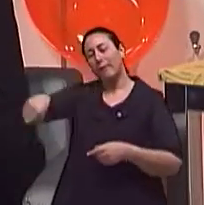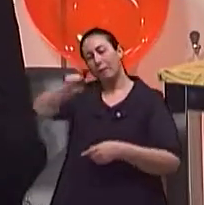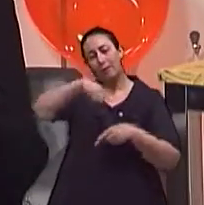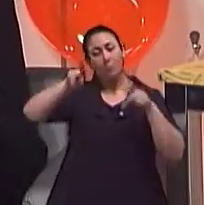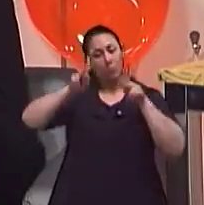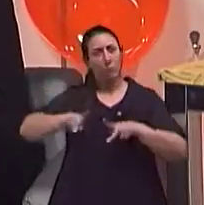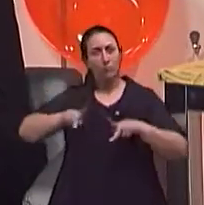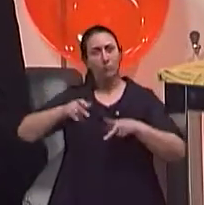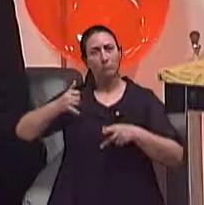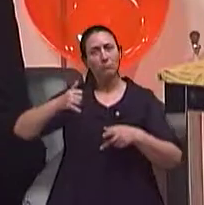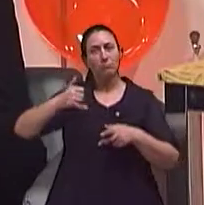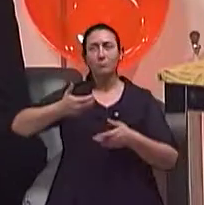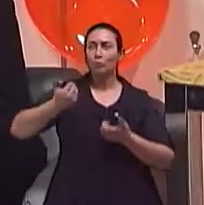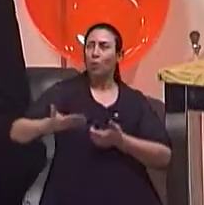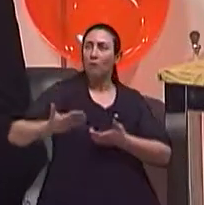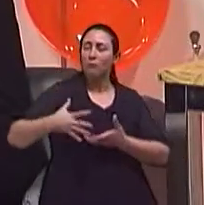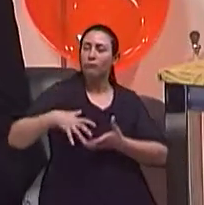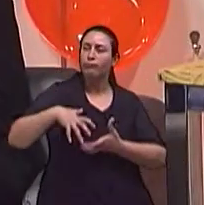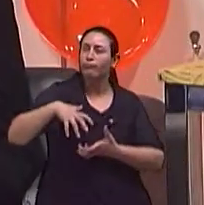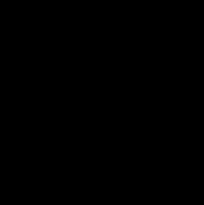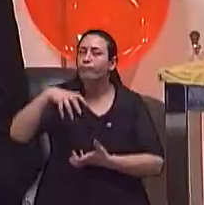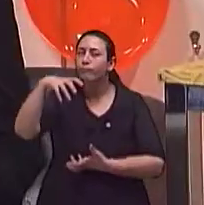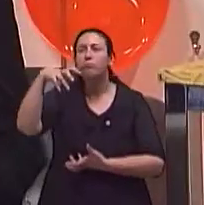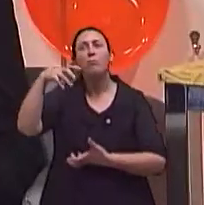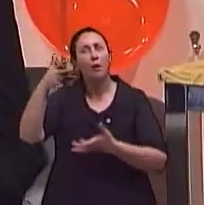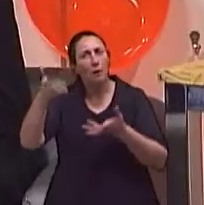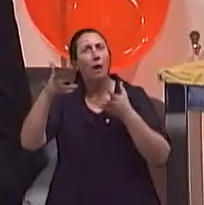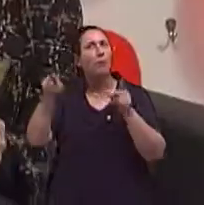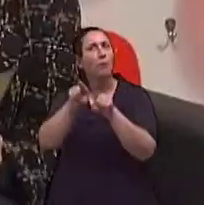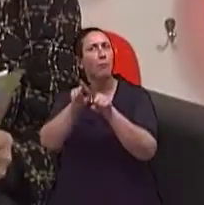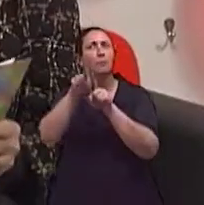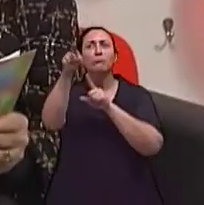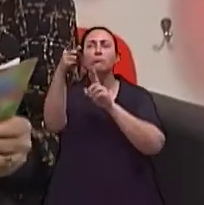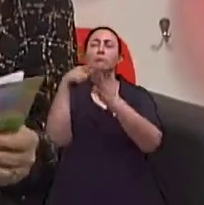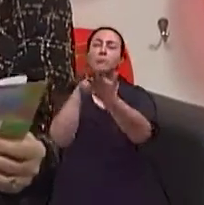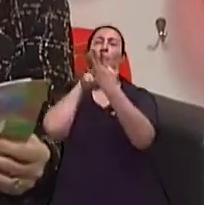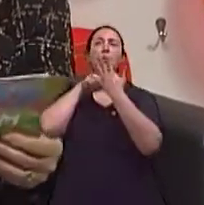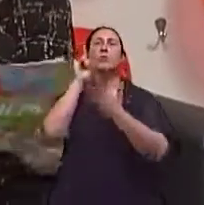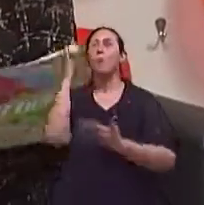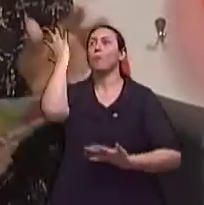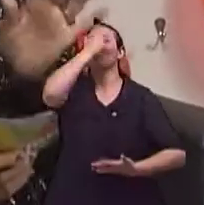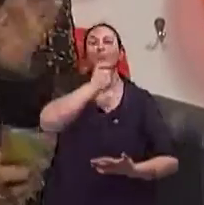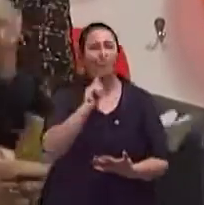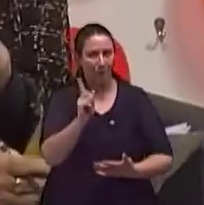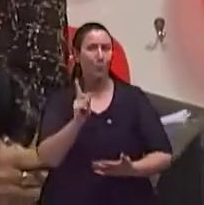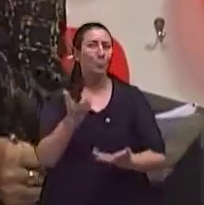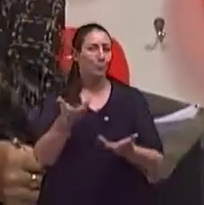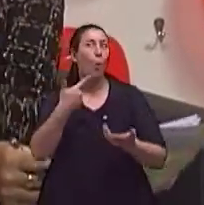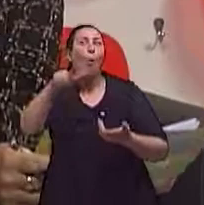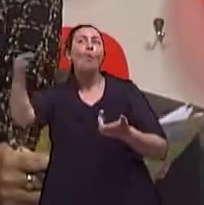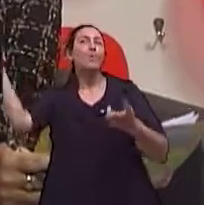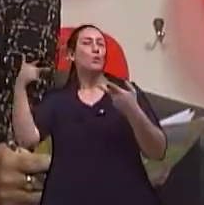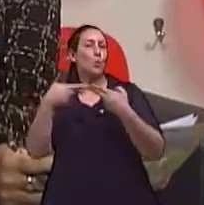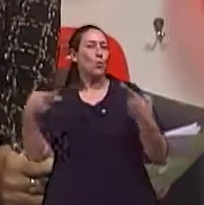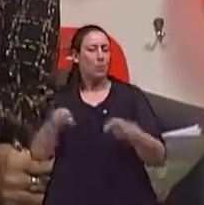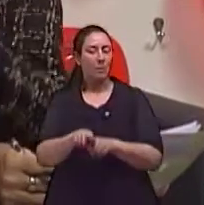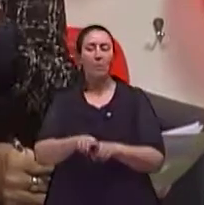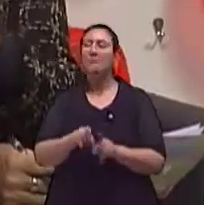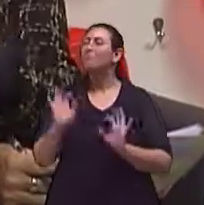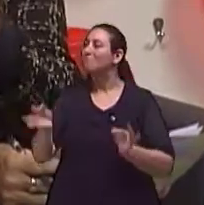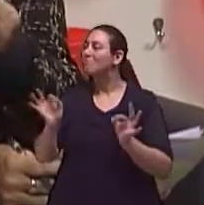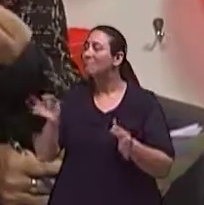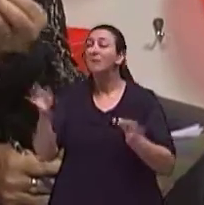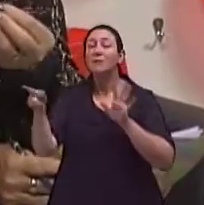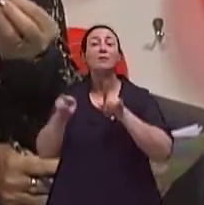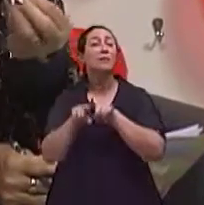quer, da indústria cinematográfica, outro retorno. Claro. E a gente nota que nos filmes, também a gente se gratifica de